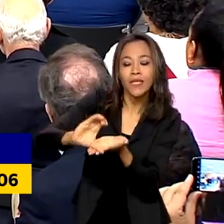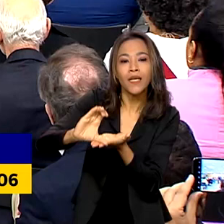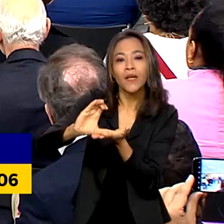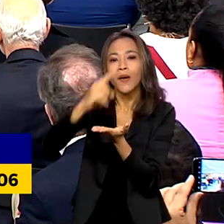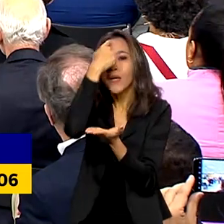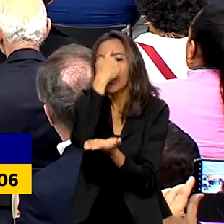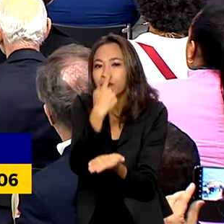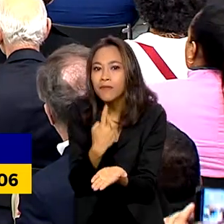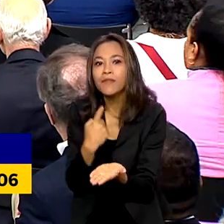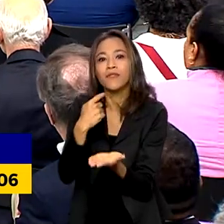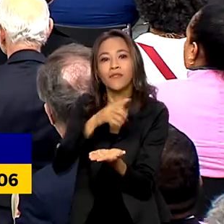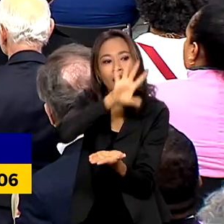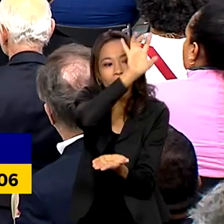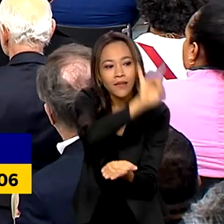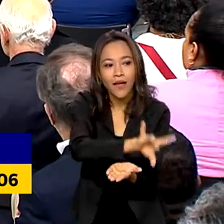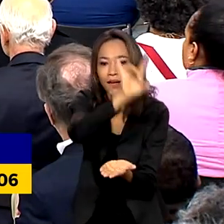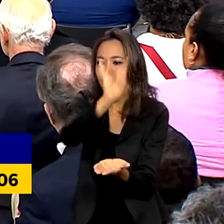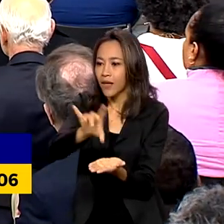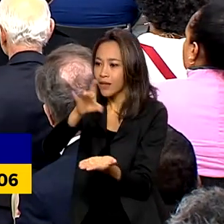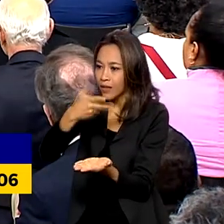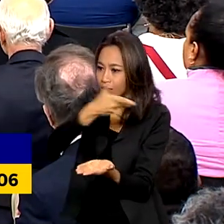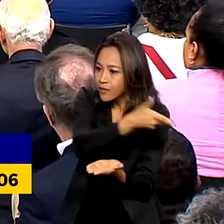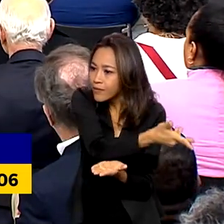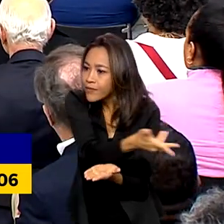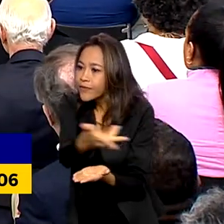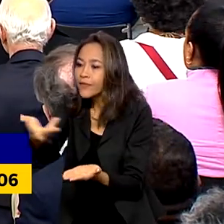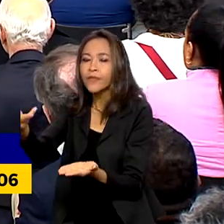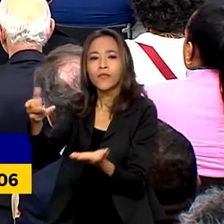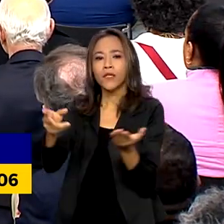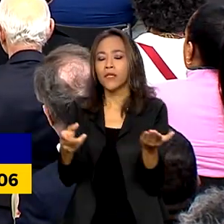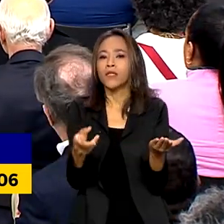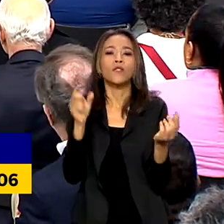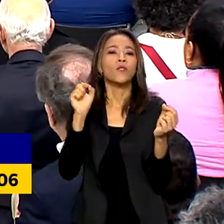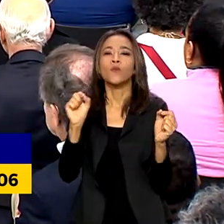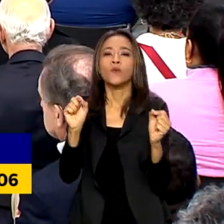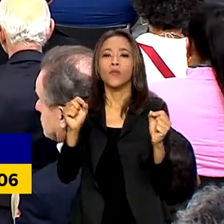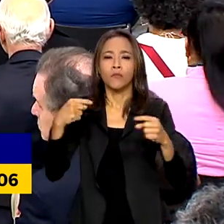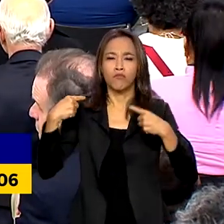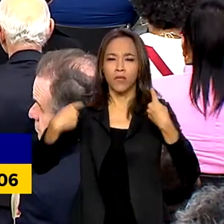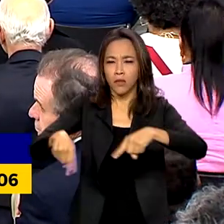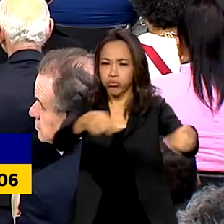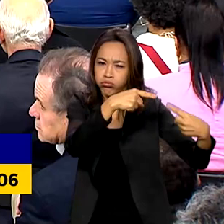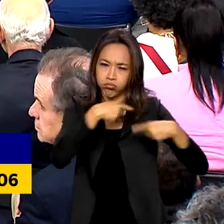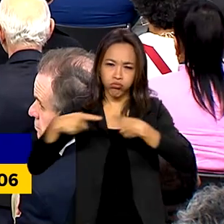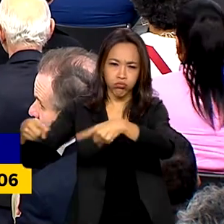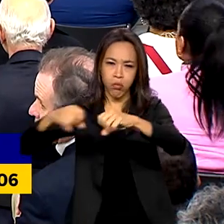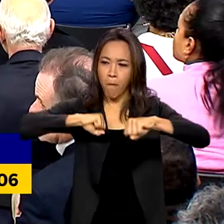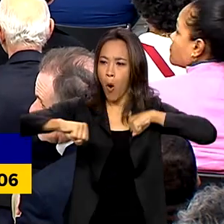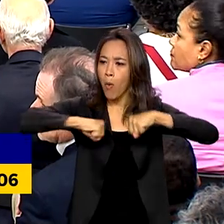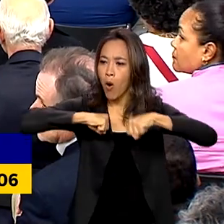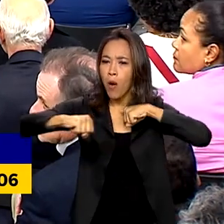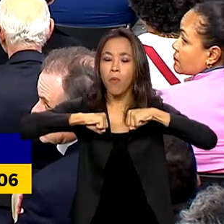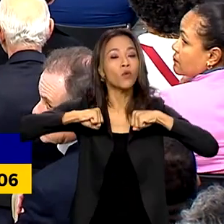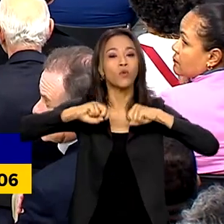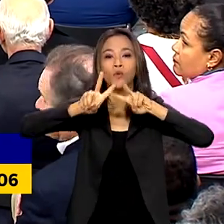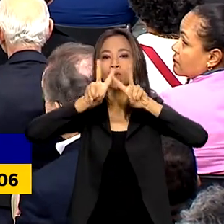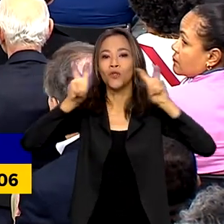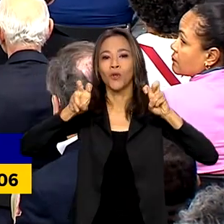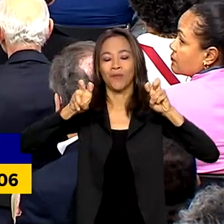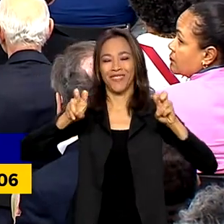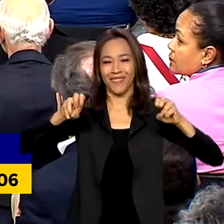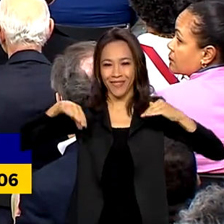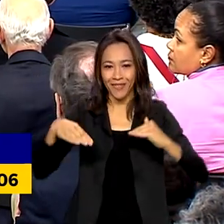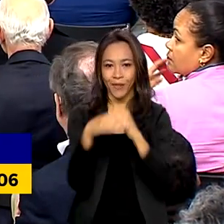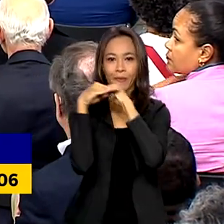ao trazer no seu primeiro evento um debate sobre igualdade. A ordem do presidente Lula, para